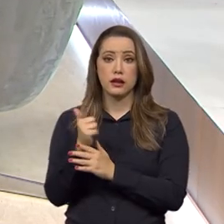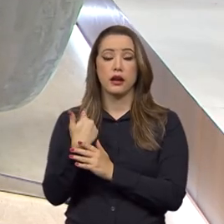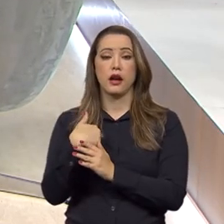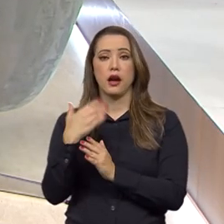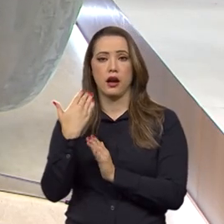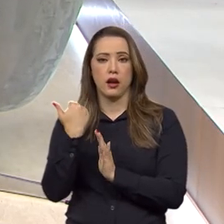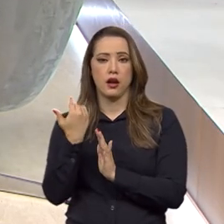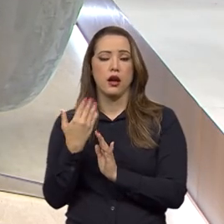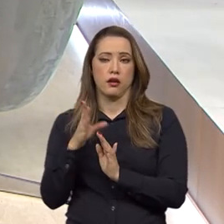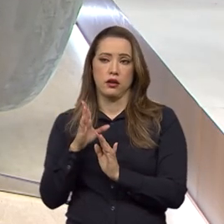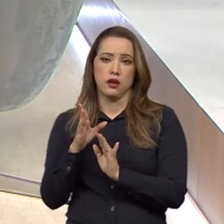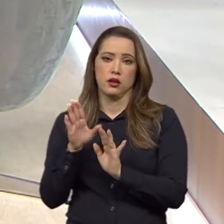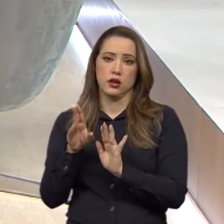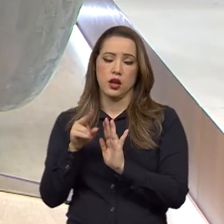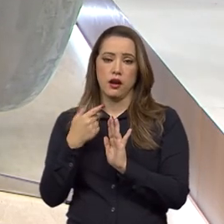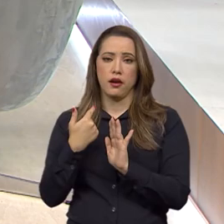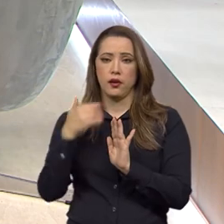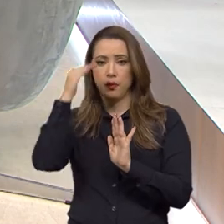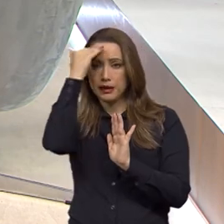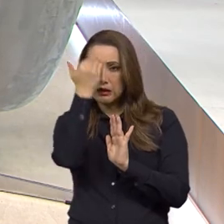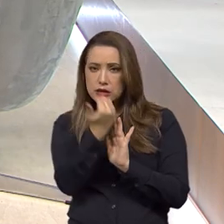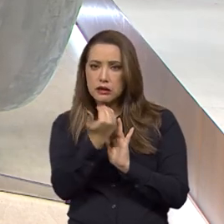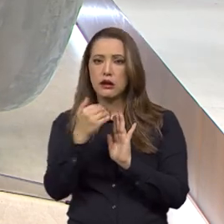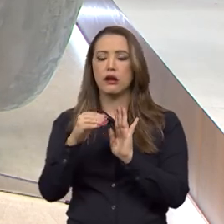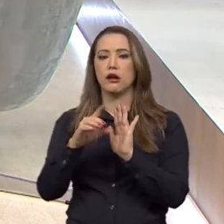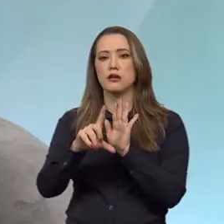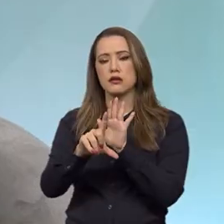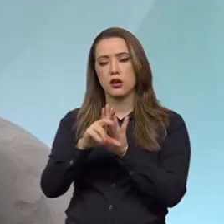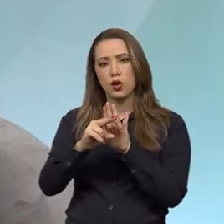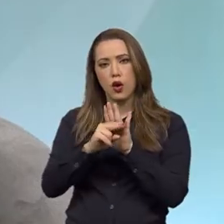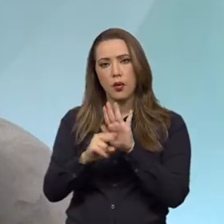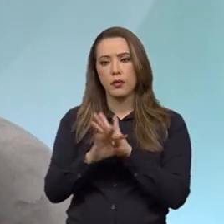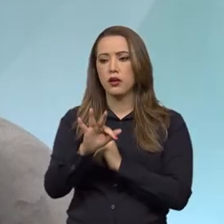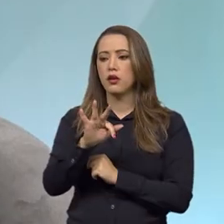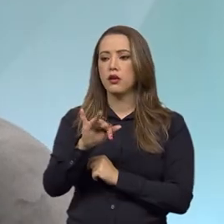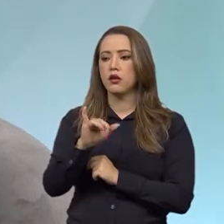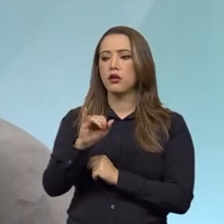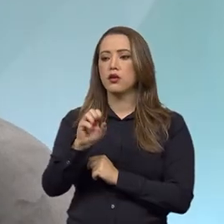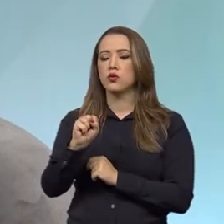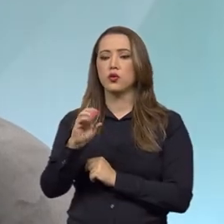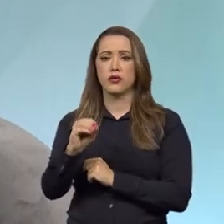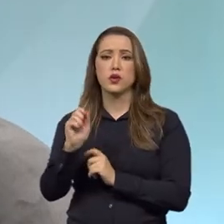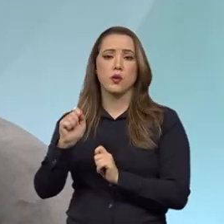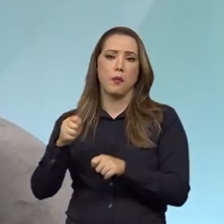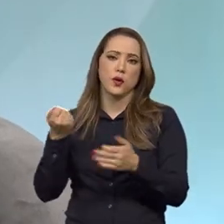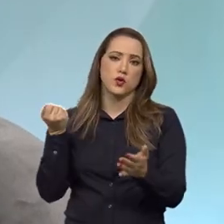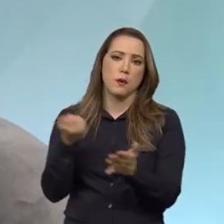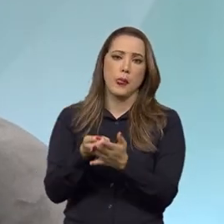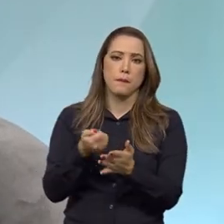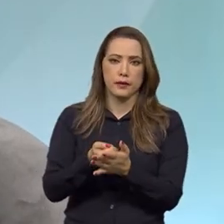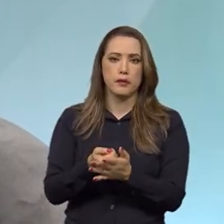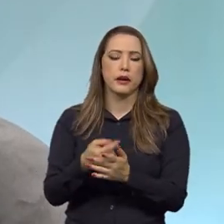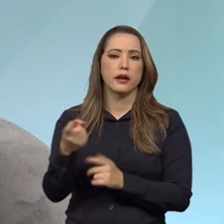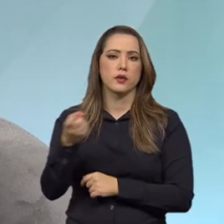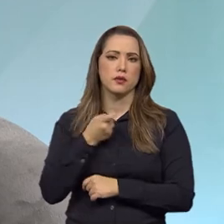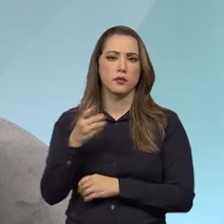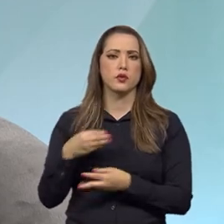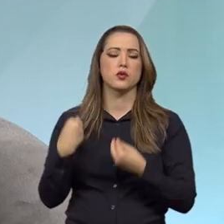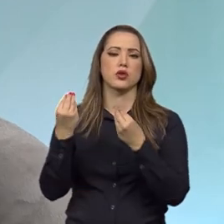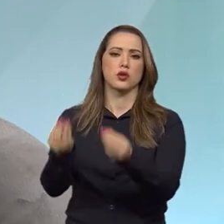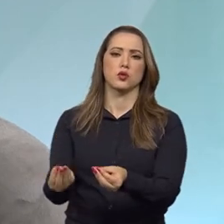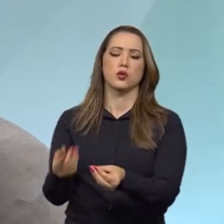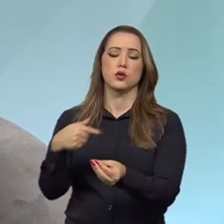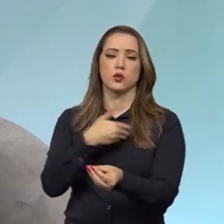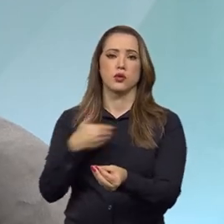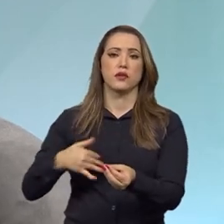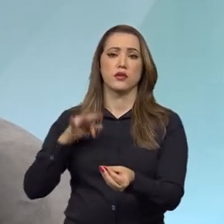diante do fisco podem fazer uma transação, é algo consensual, e pagar os seus tributos. Isso já trouxe à União quase que